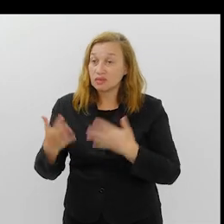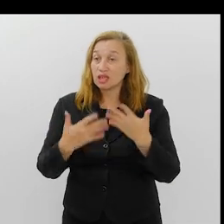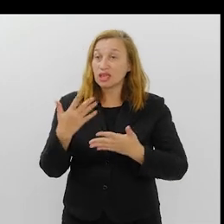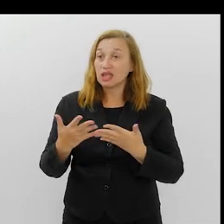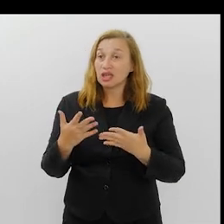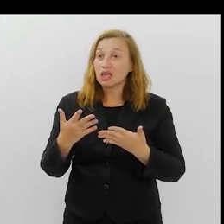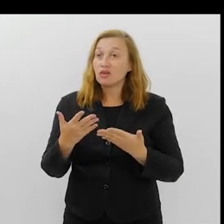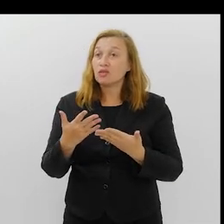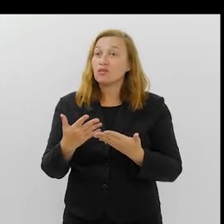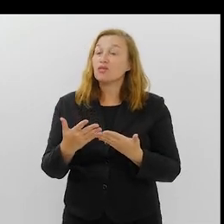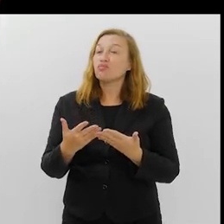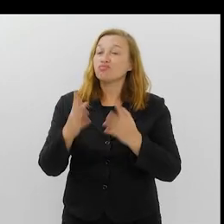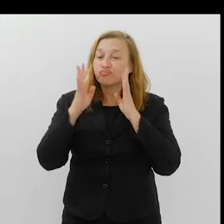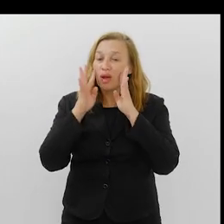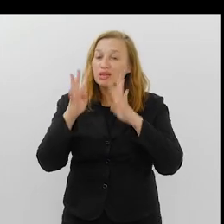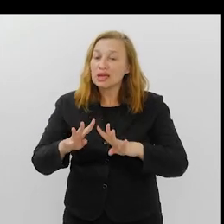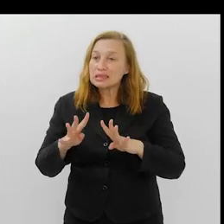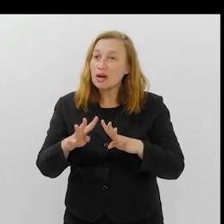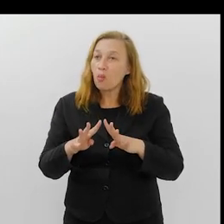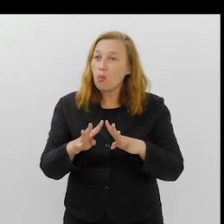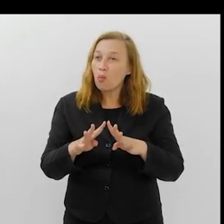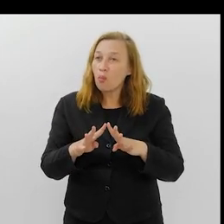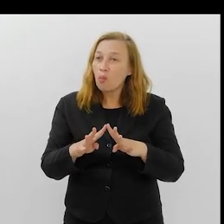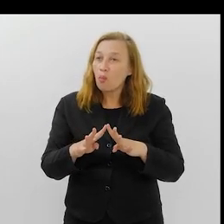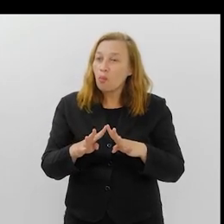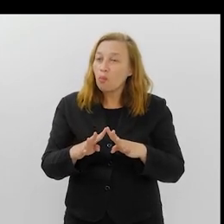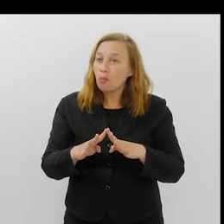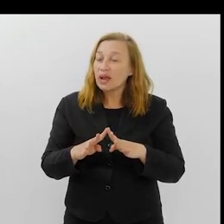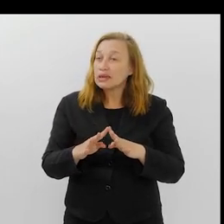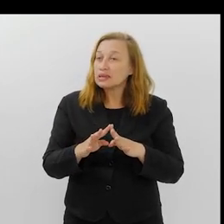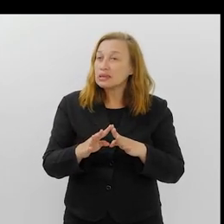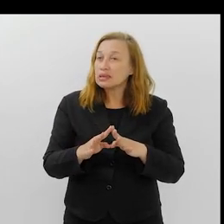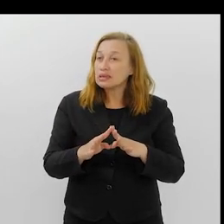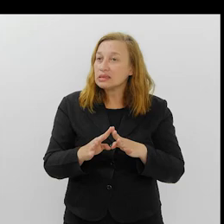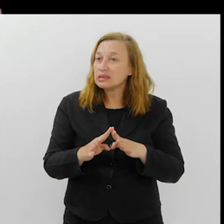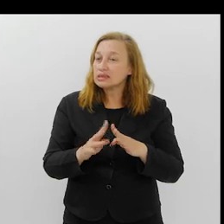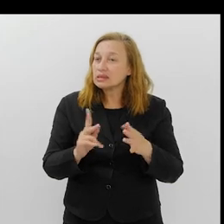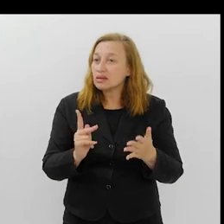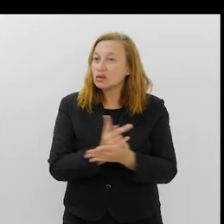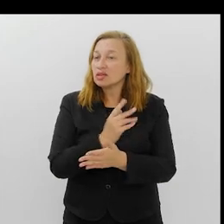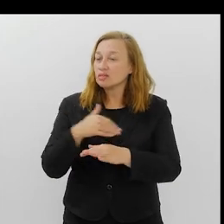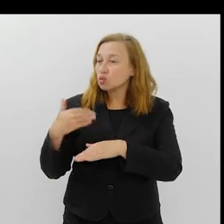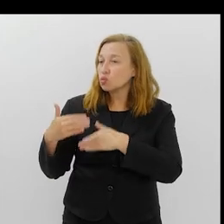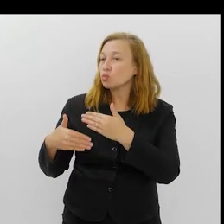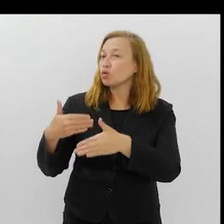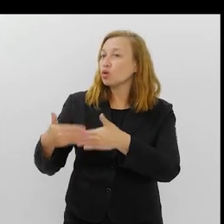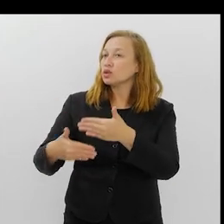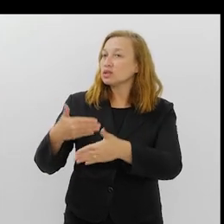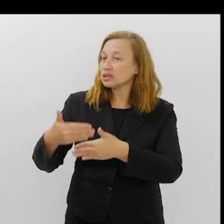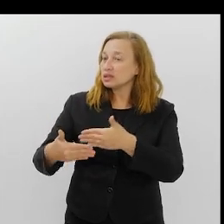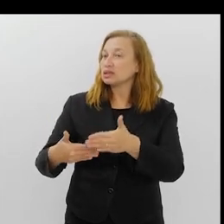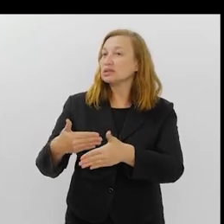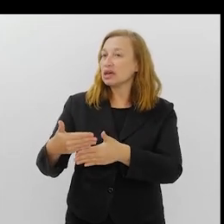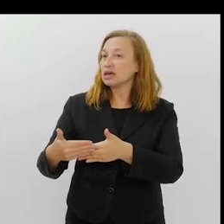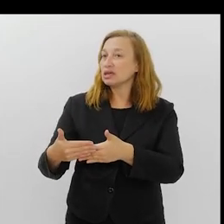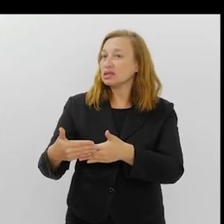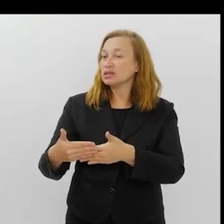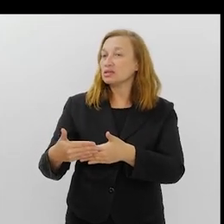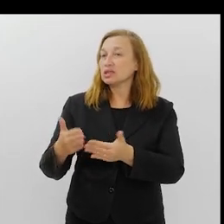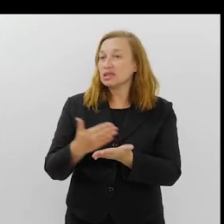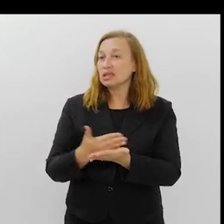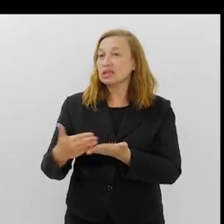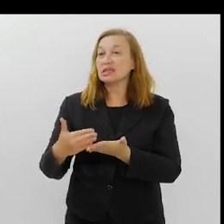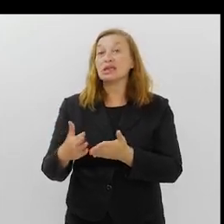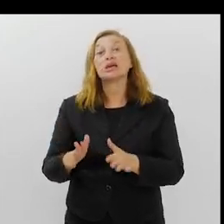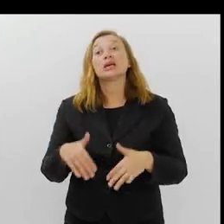carnavalesco. Então, isso, de uma certa forma, chamou a atenção para esse fato, desse processo que se cristaliza